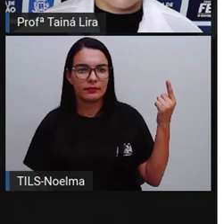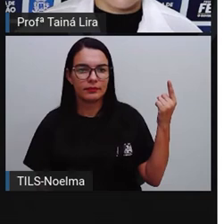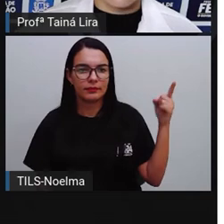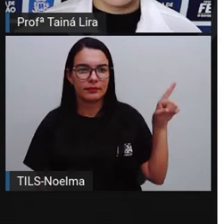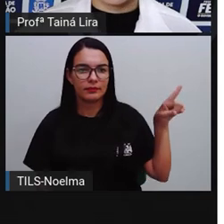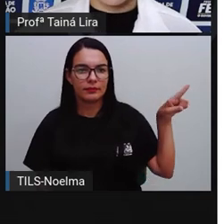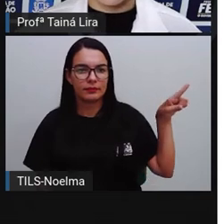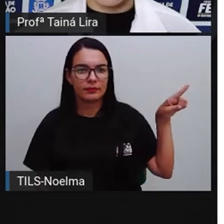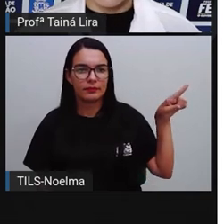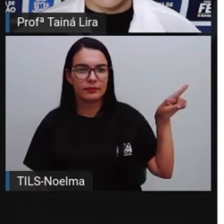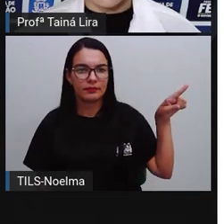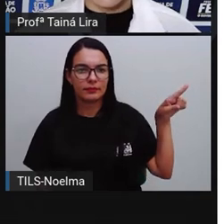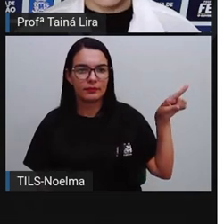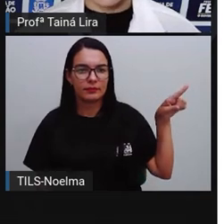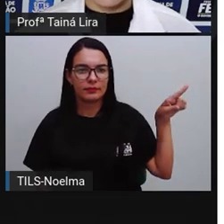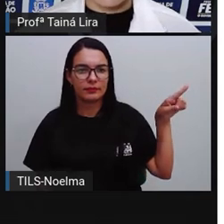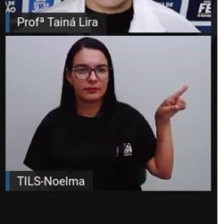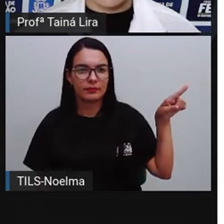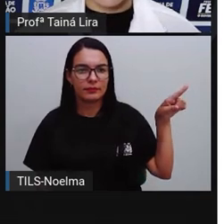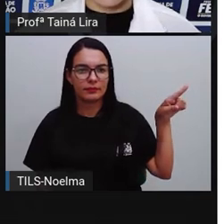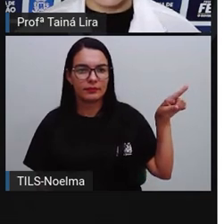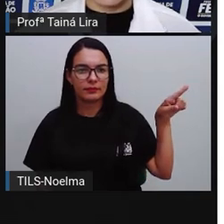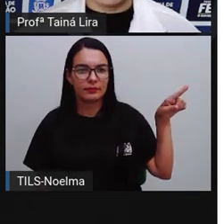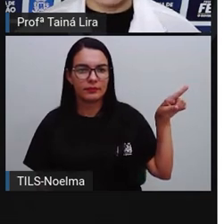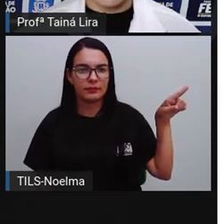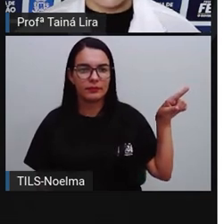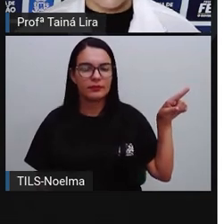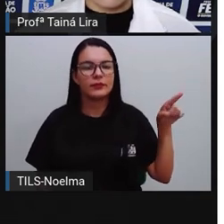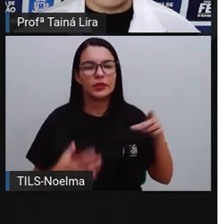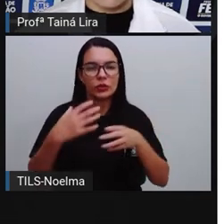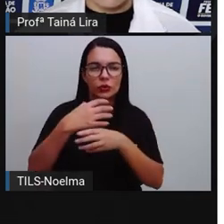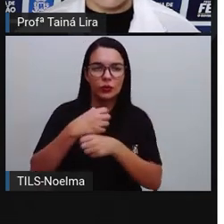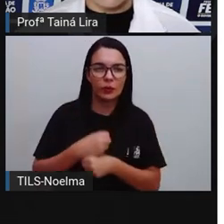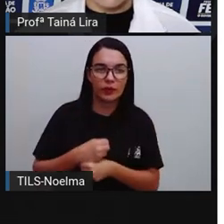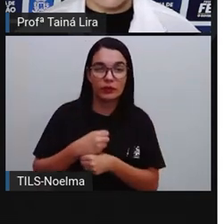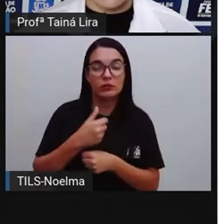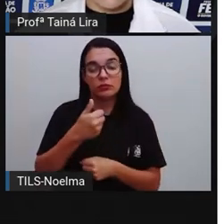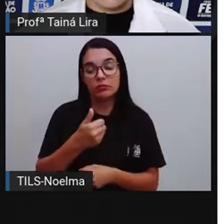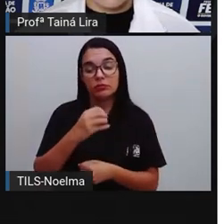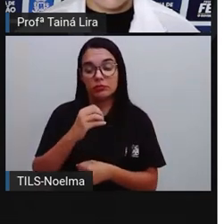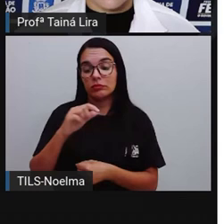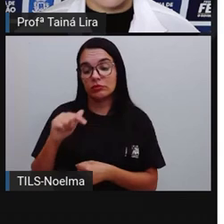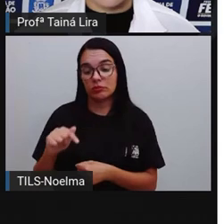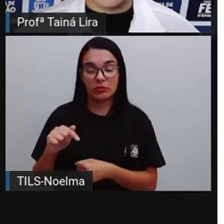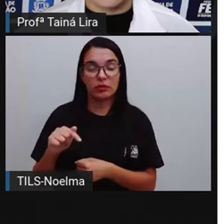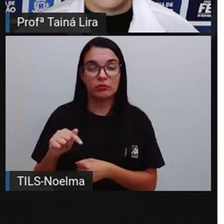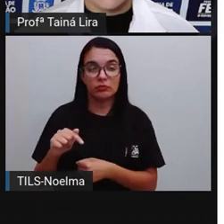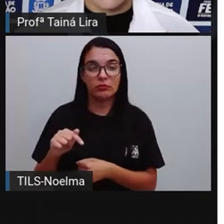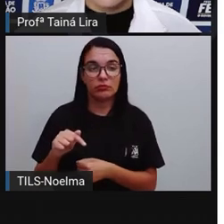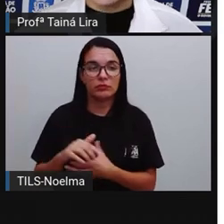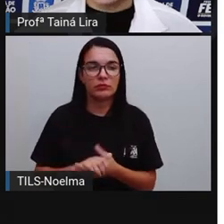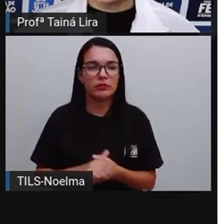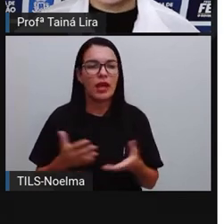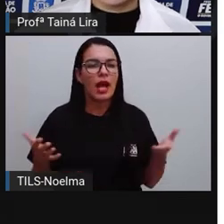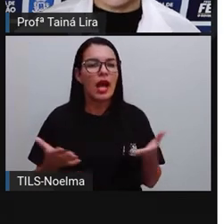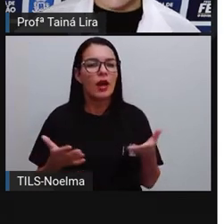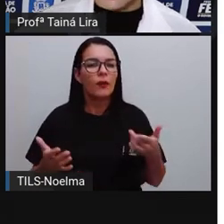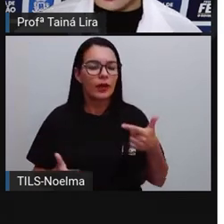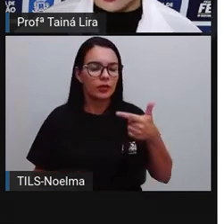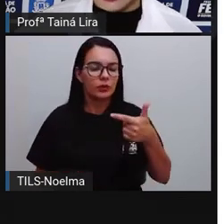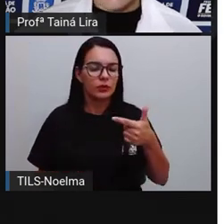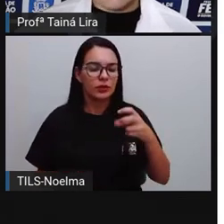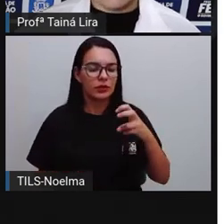60, 80, 100. E no final, ó, o número sete. E o